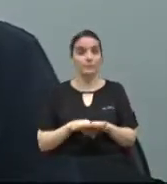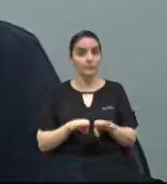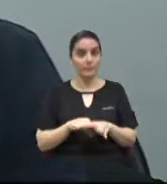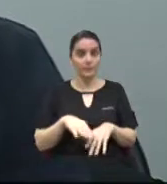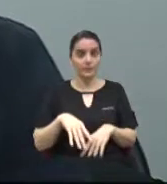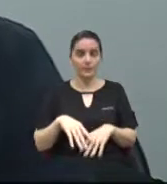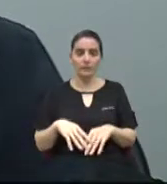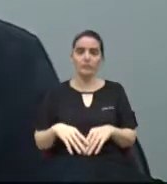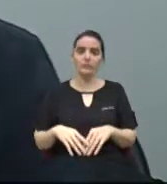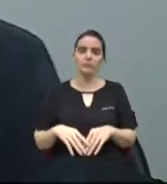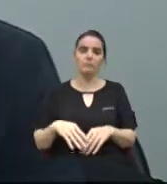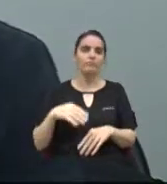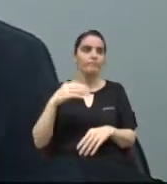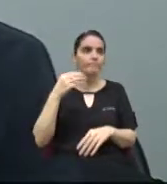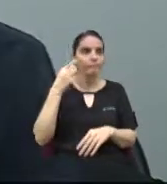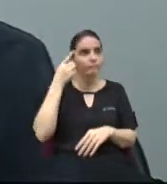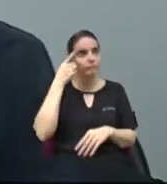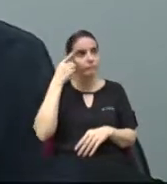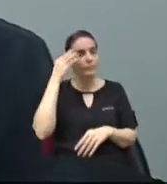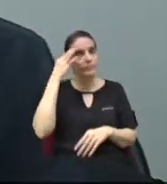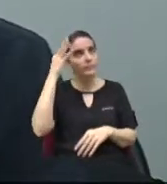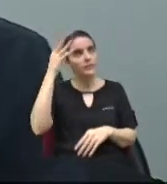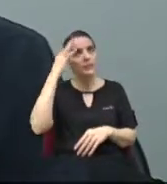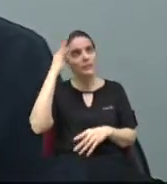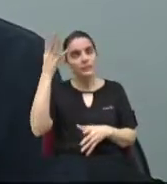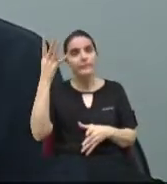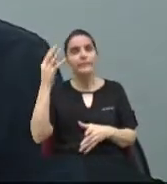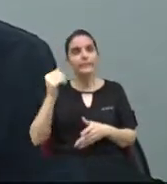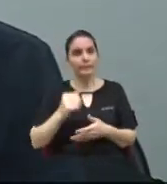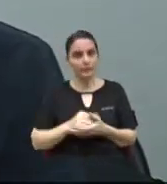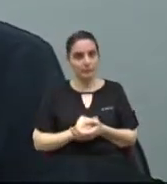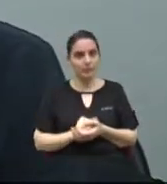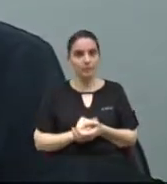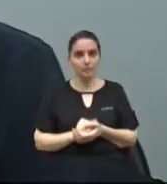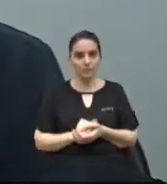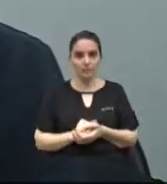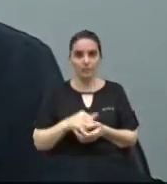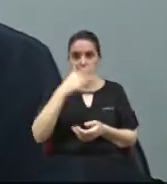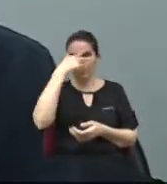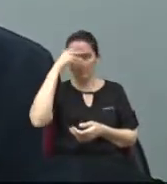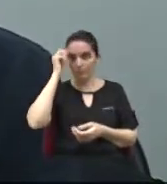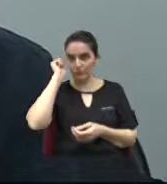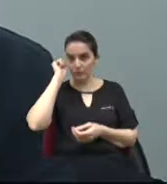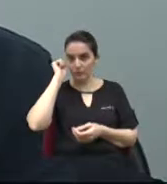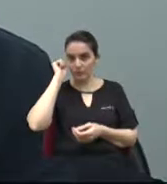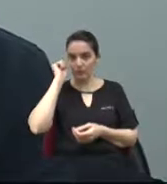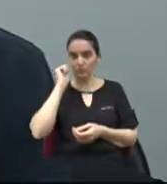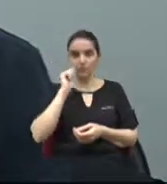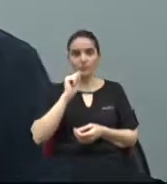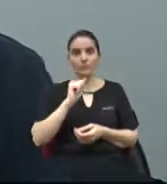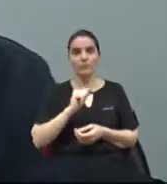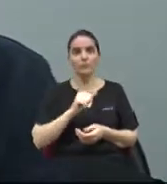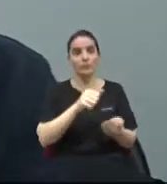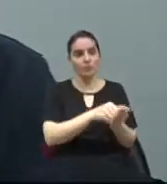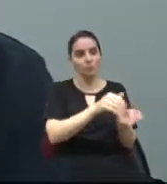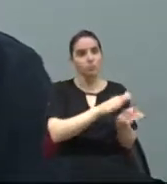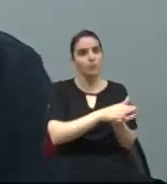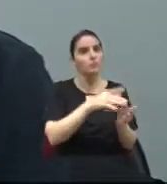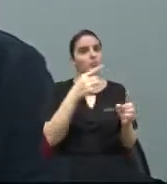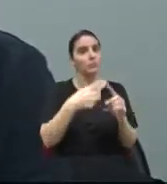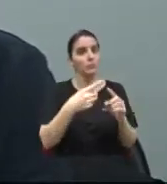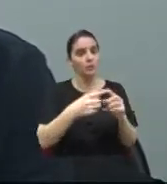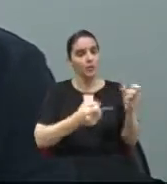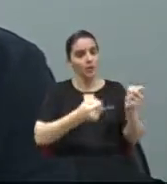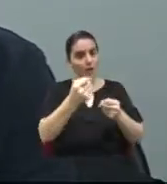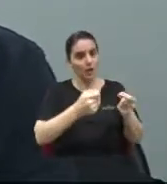ter uma ideia, ele é notificado com relação a dengue, porque ele tem que manter os carros